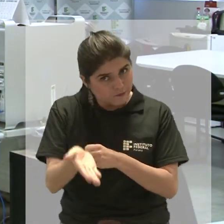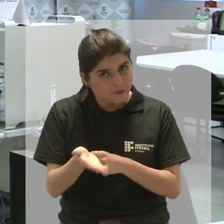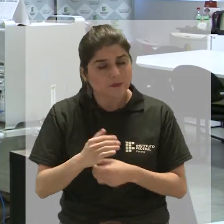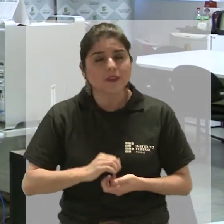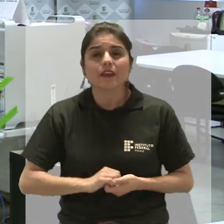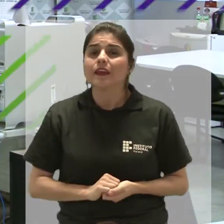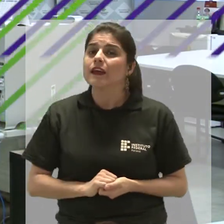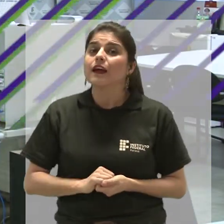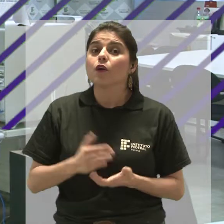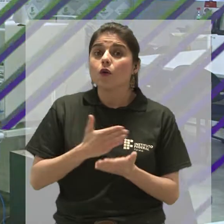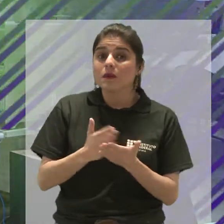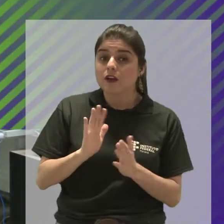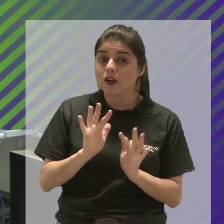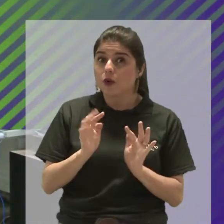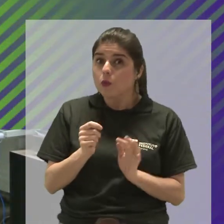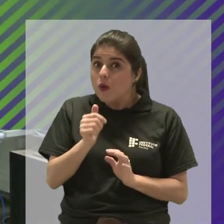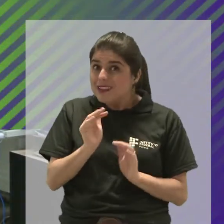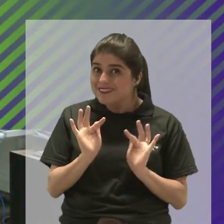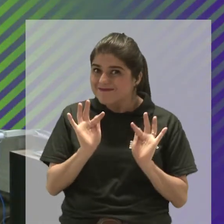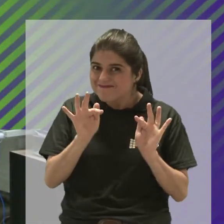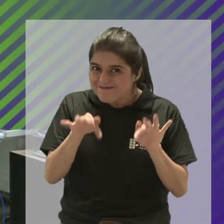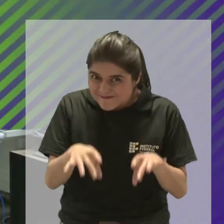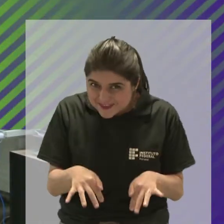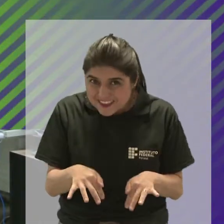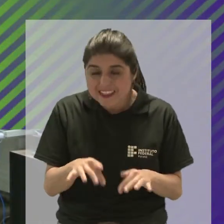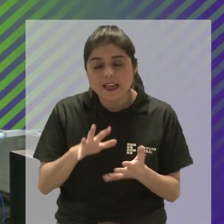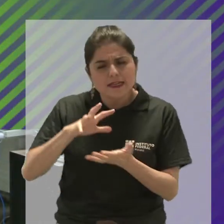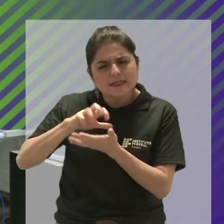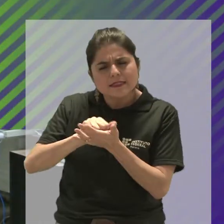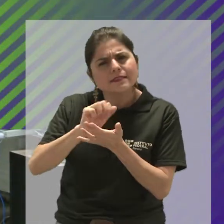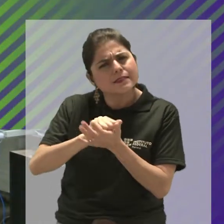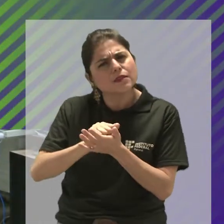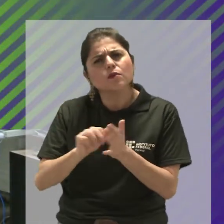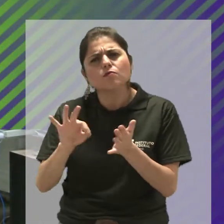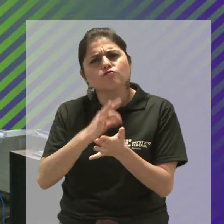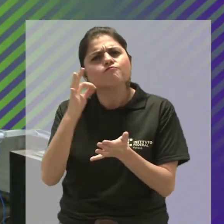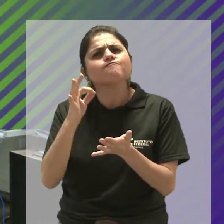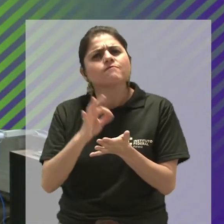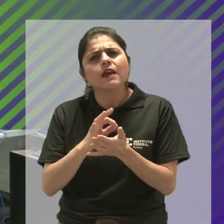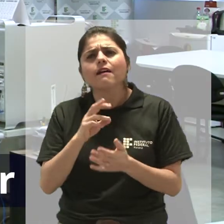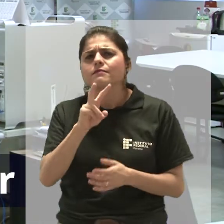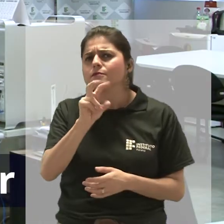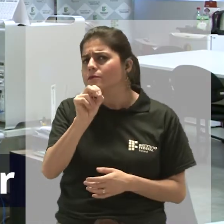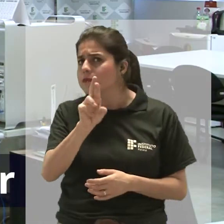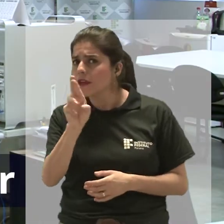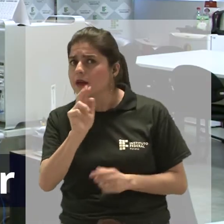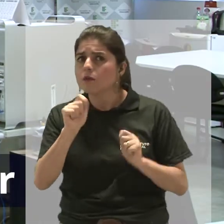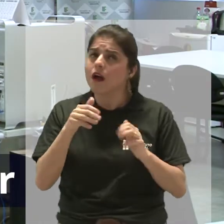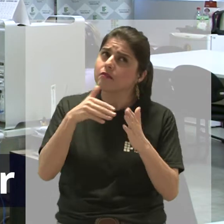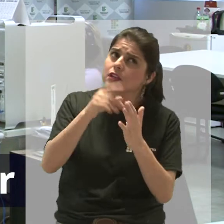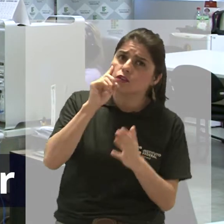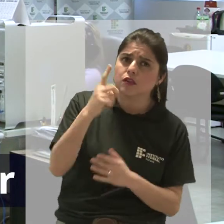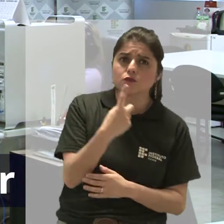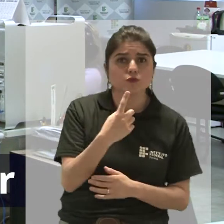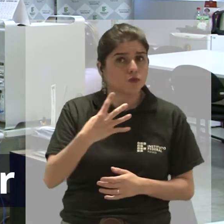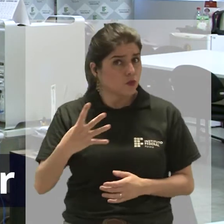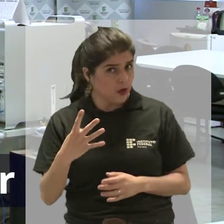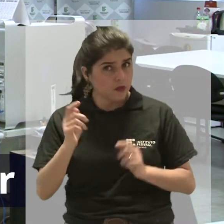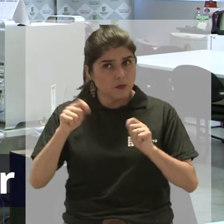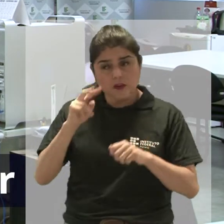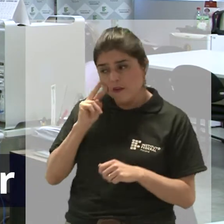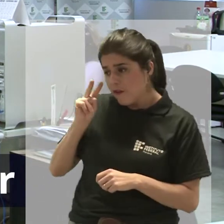entra na reta final agora em agosto. As inscrições custam R$ 50,00 e podem ser feitas até o dia